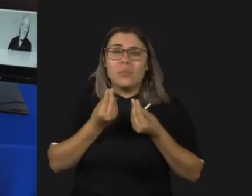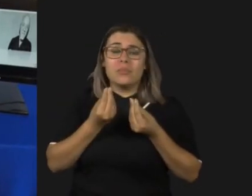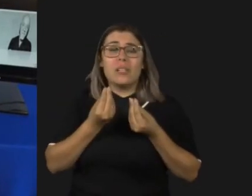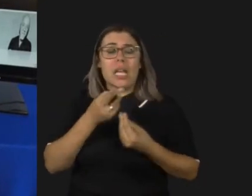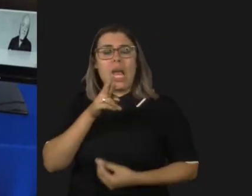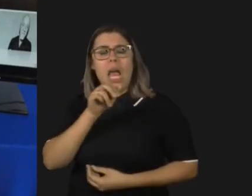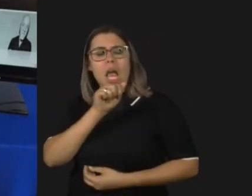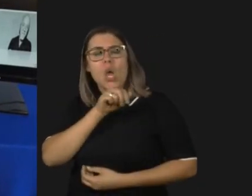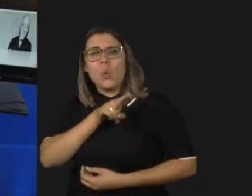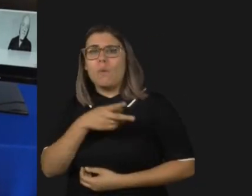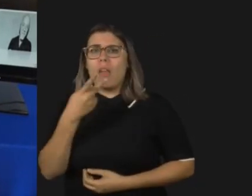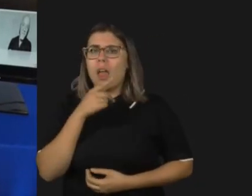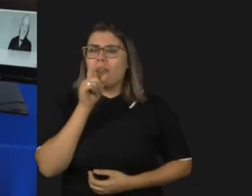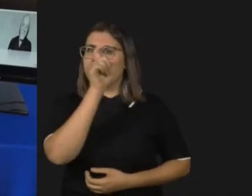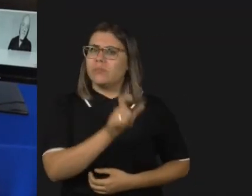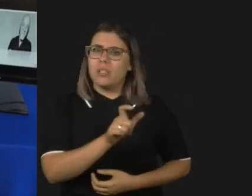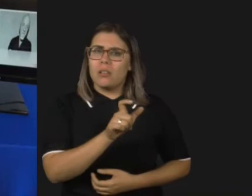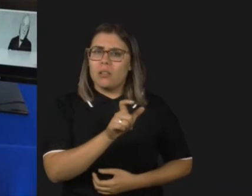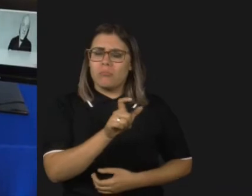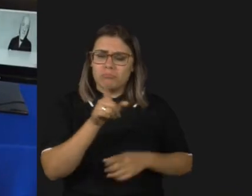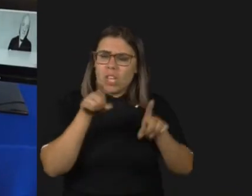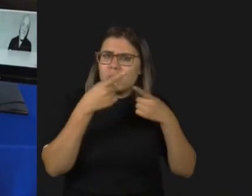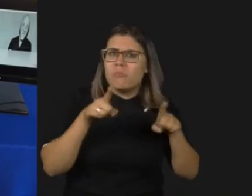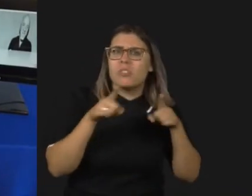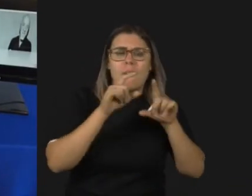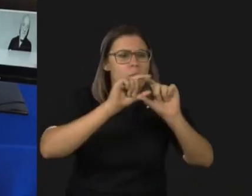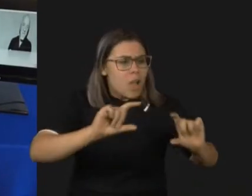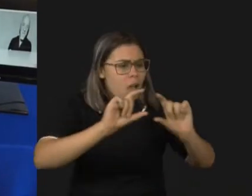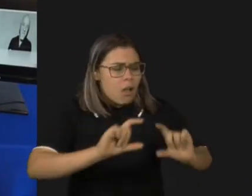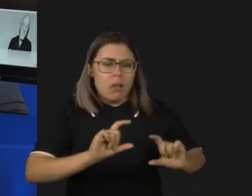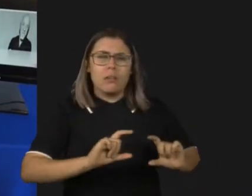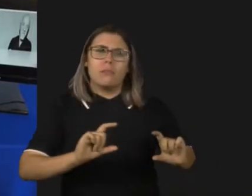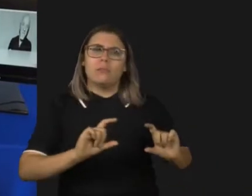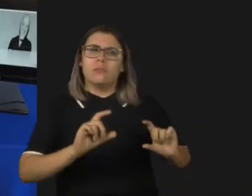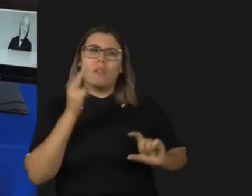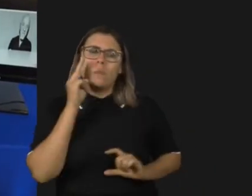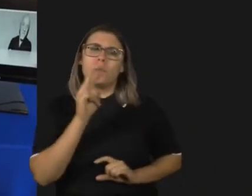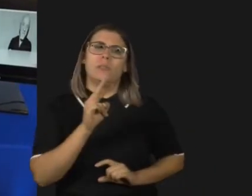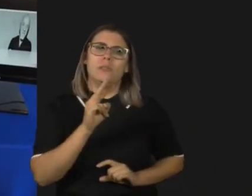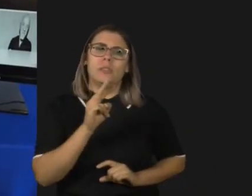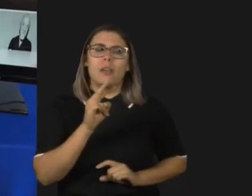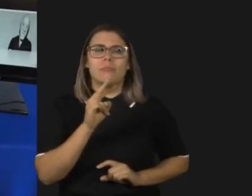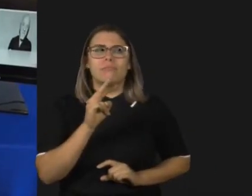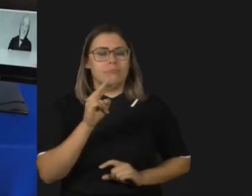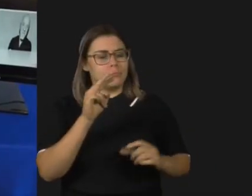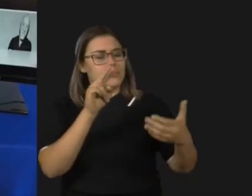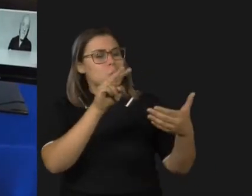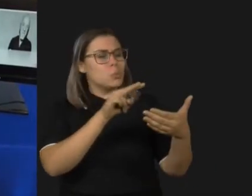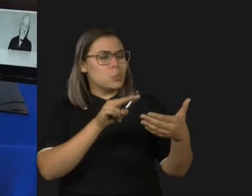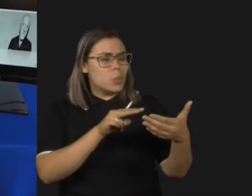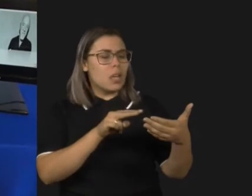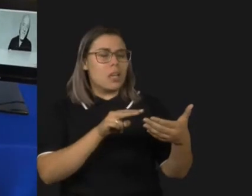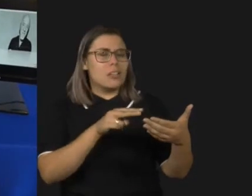prestem atenção nos verbos e versos desta canção enquanto você se esforça para